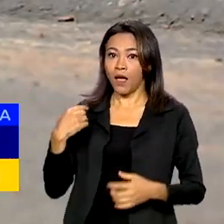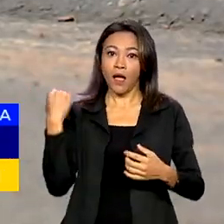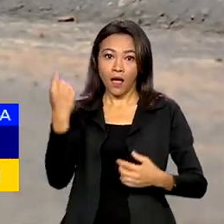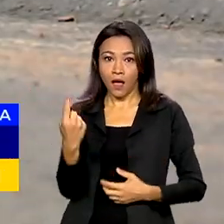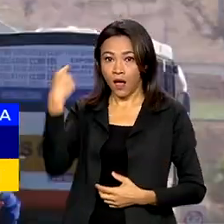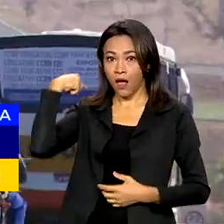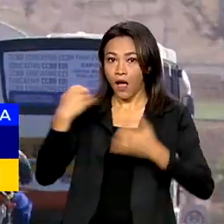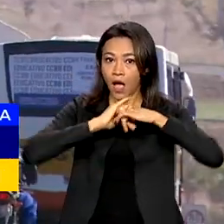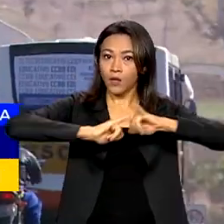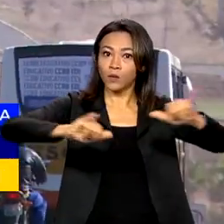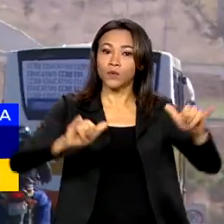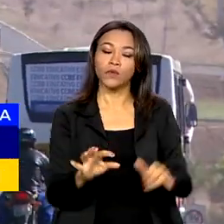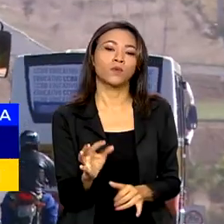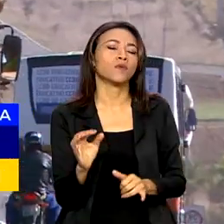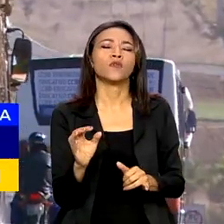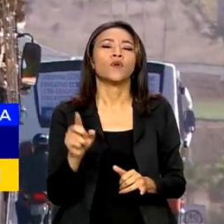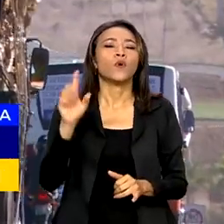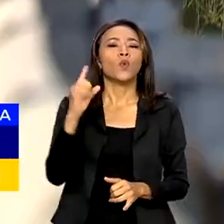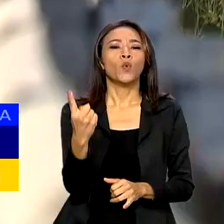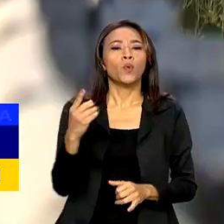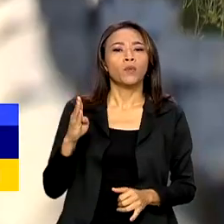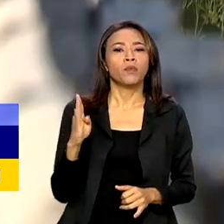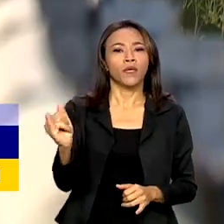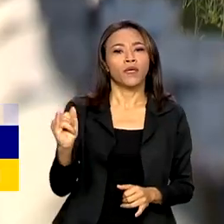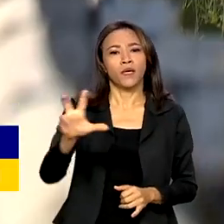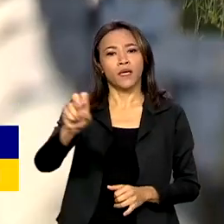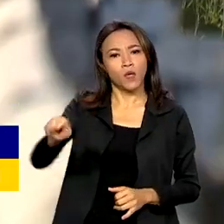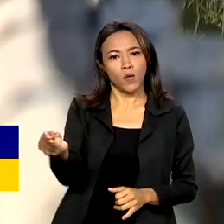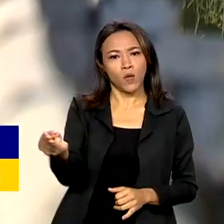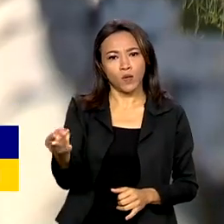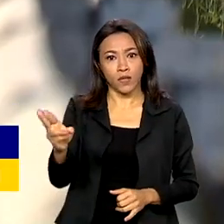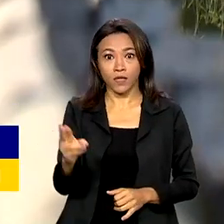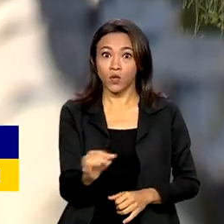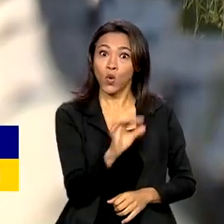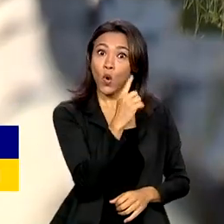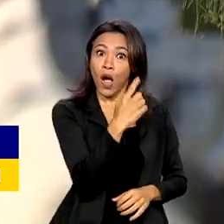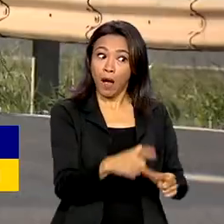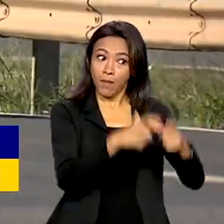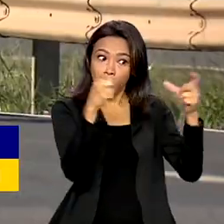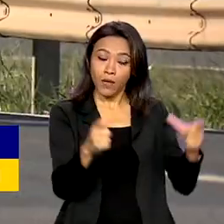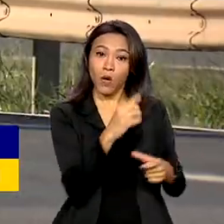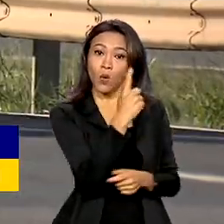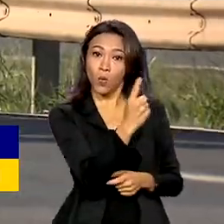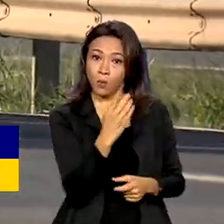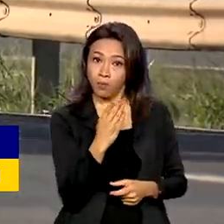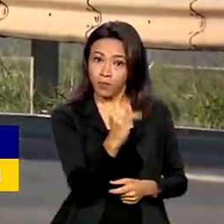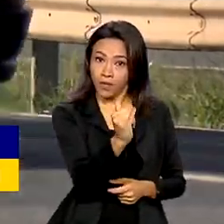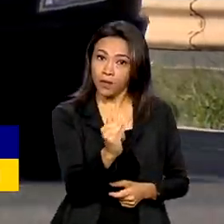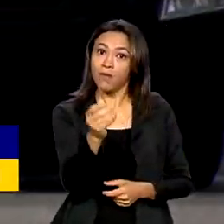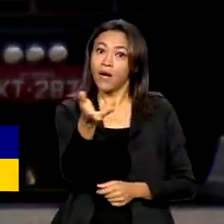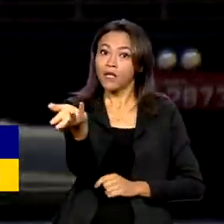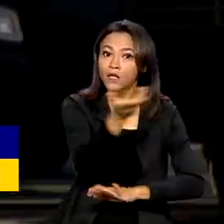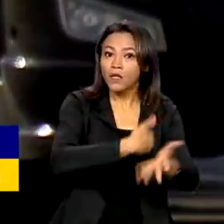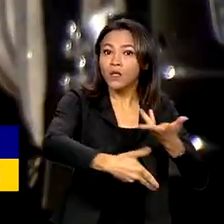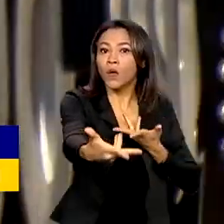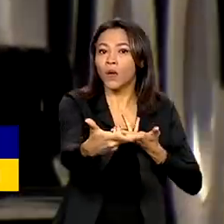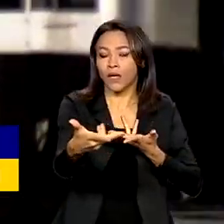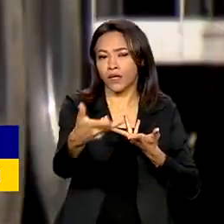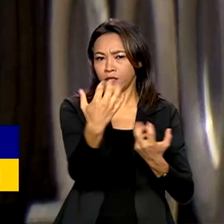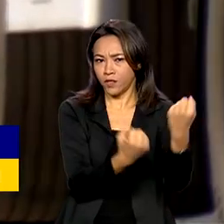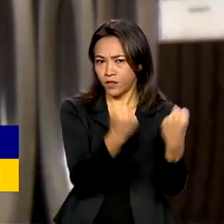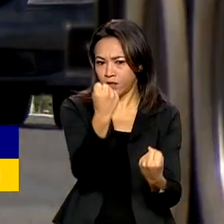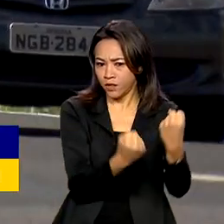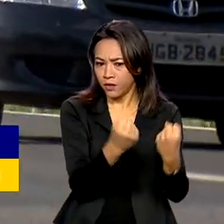1 bilhão e 500 milhões de reais, a maior parte, 1 bilhão de reais, será destinada à renovação da frota de